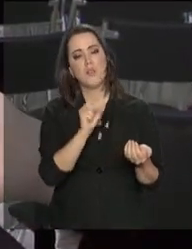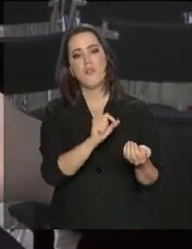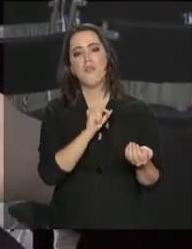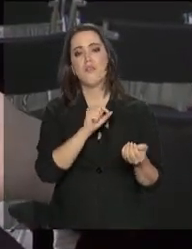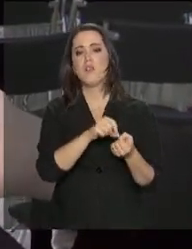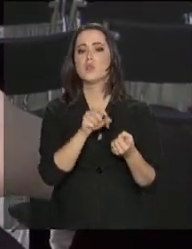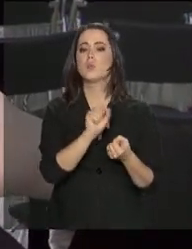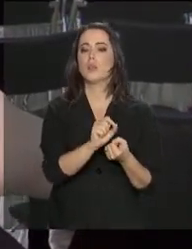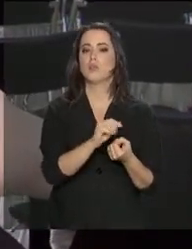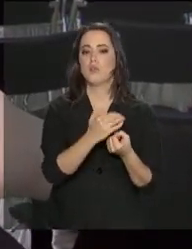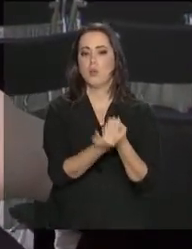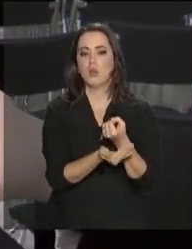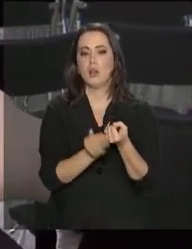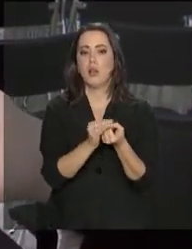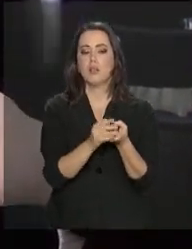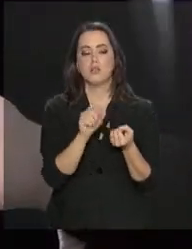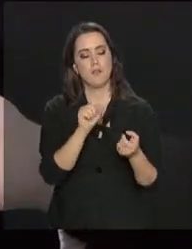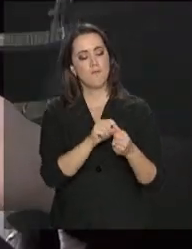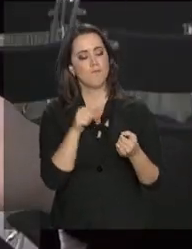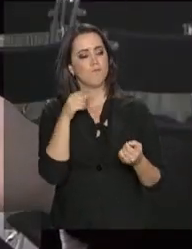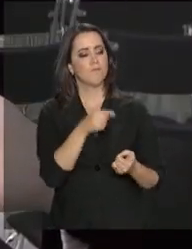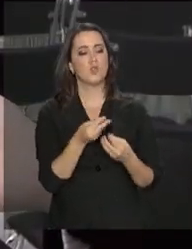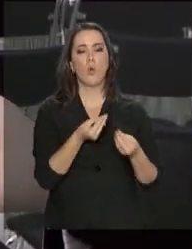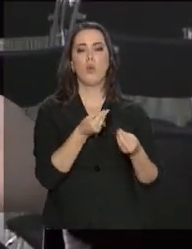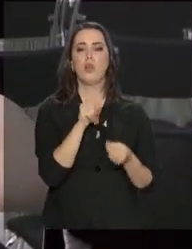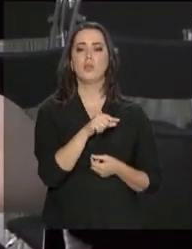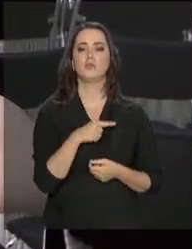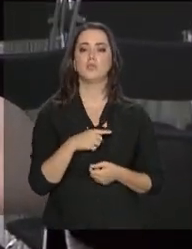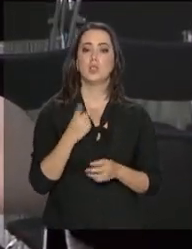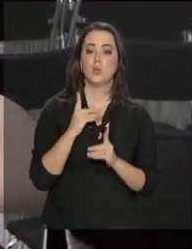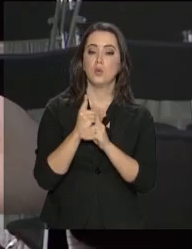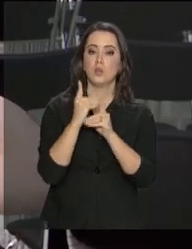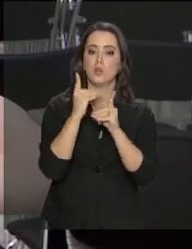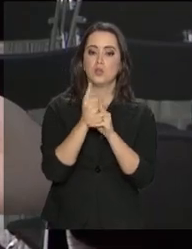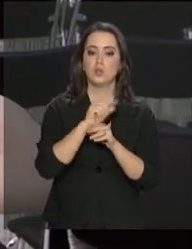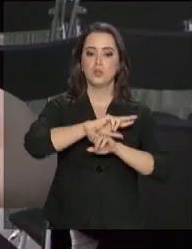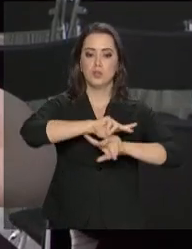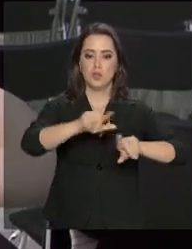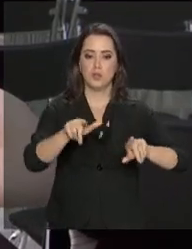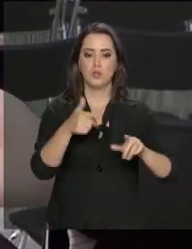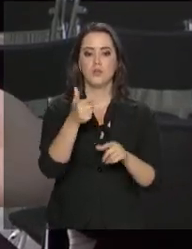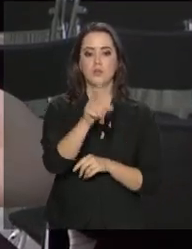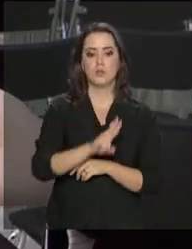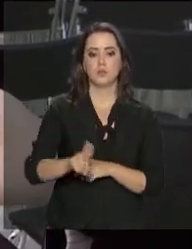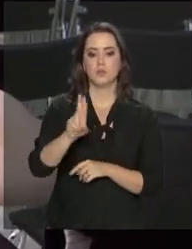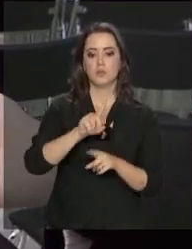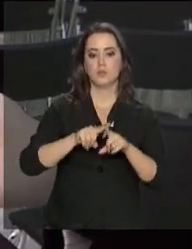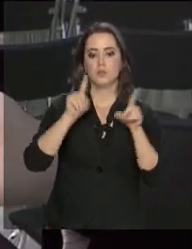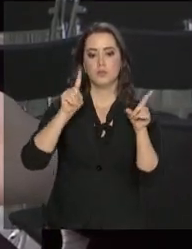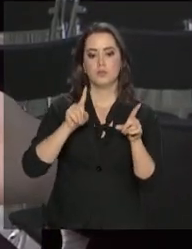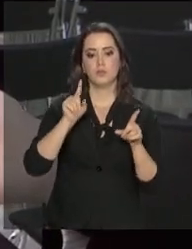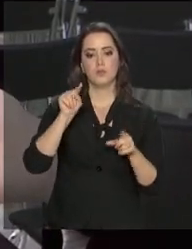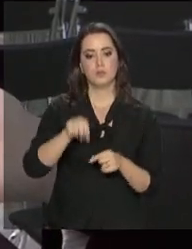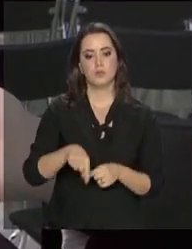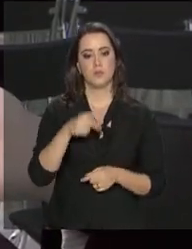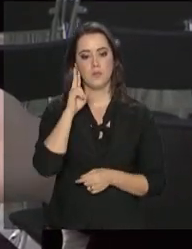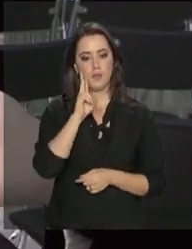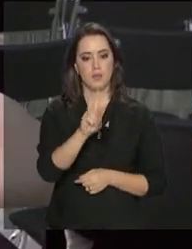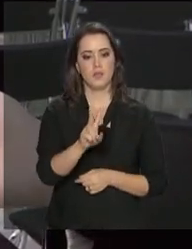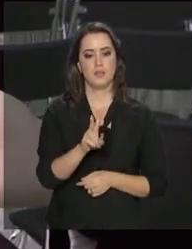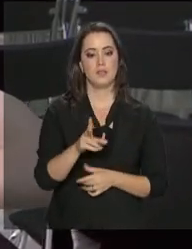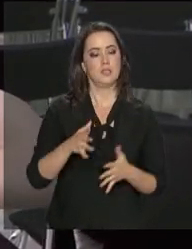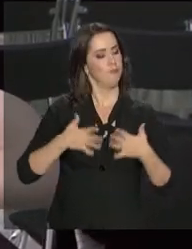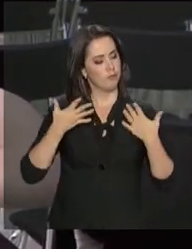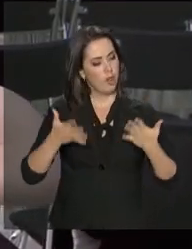instigada para descobrir o que se podia fazer com ela. Eu encontrei algumas outras aplicações, mas eu fiquei